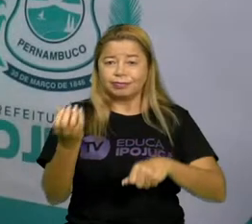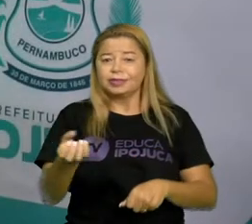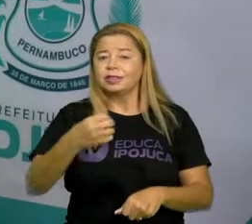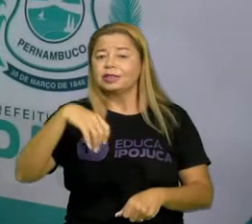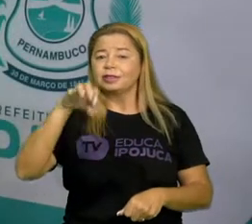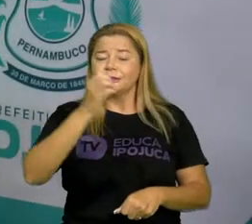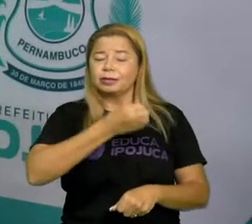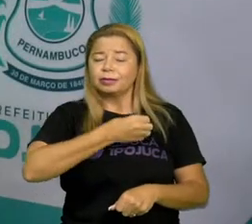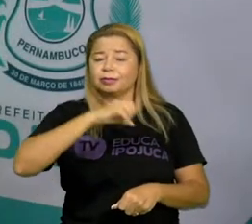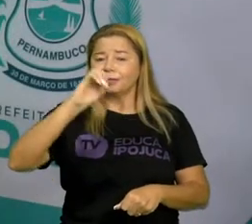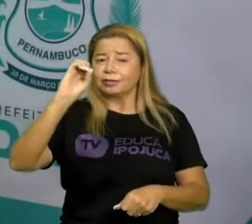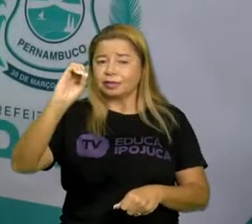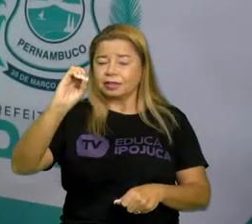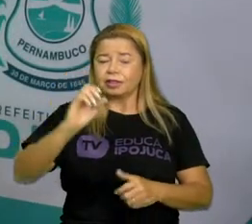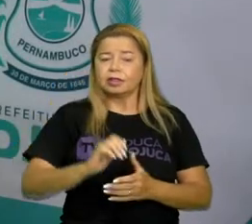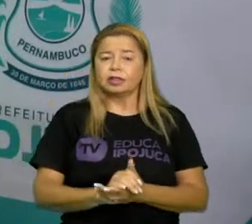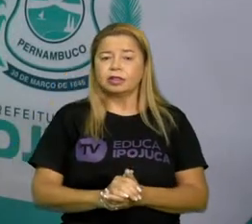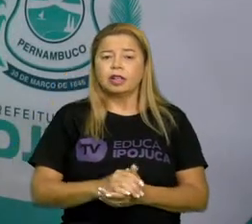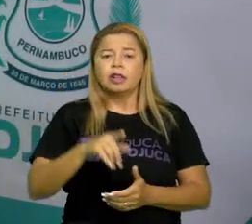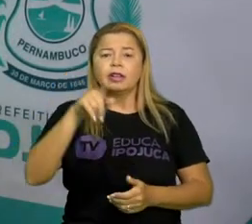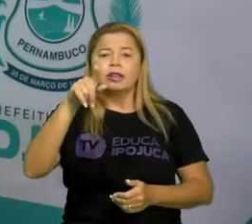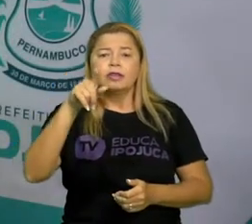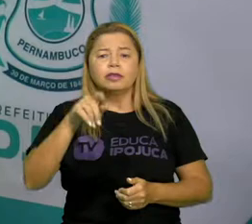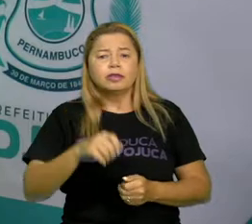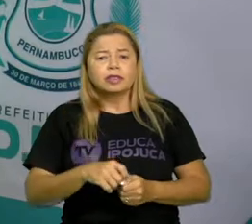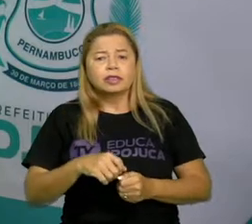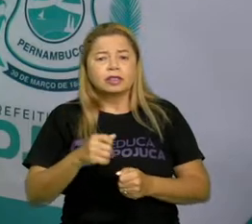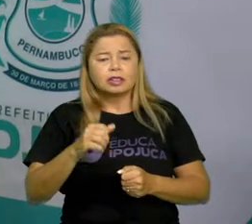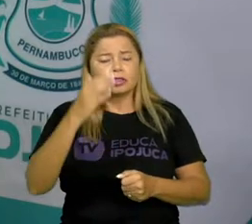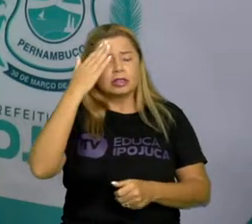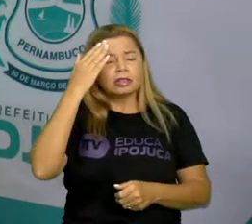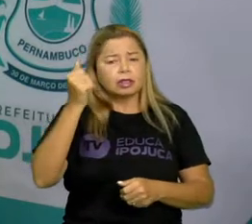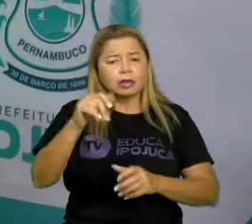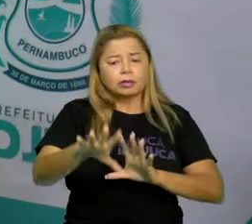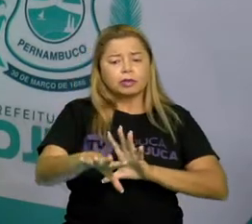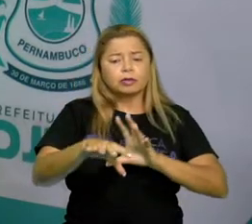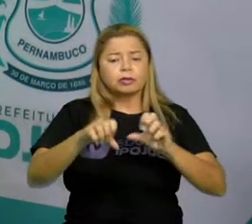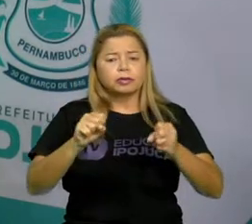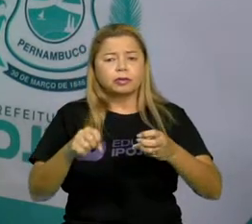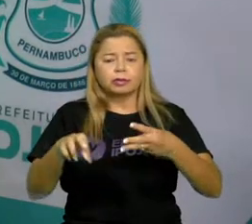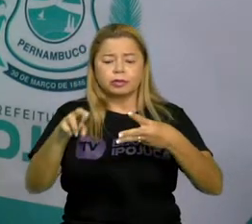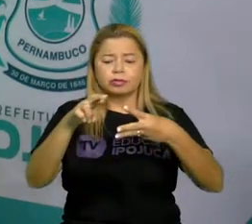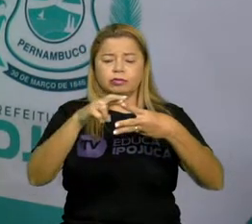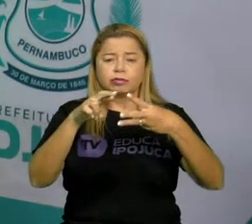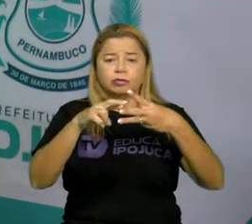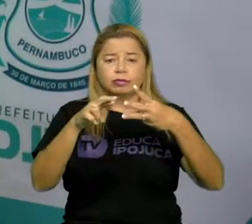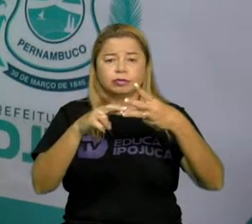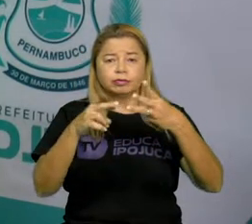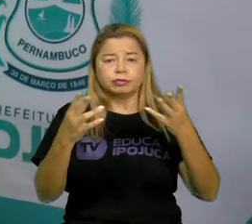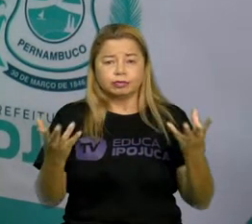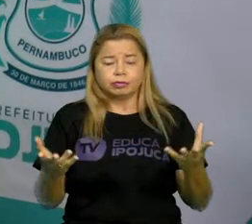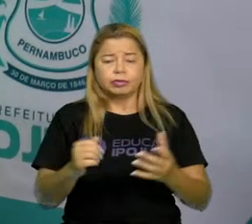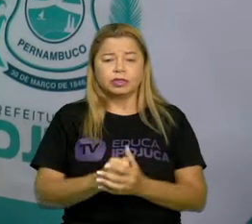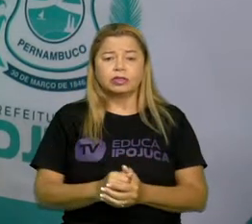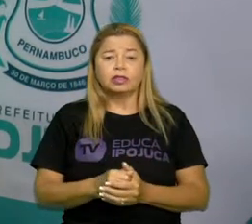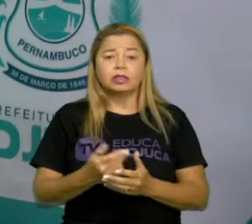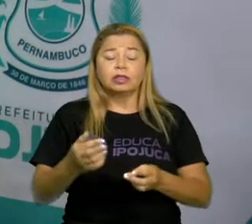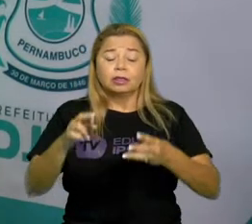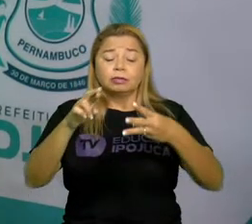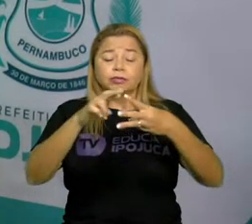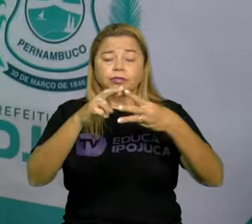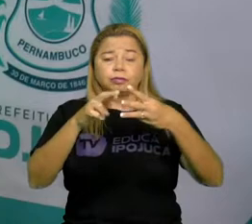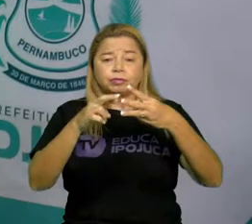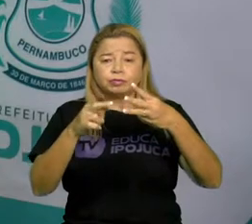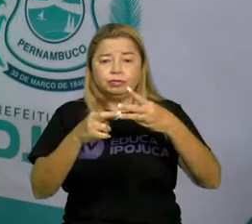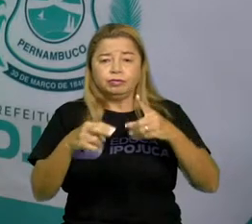E vocês sabem como é que formam as rimas? Muito bem! As rimas são palavras ou versos, né? Que eles